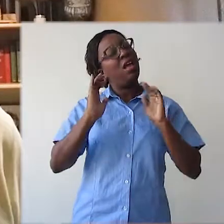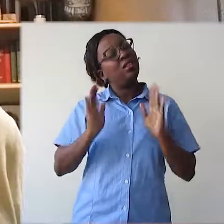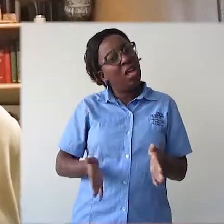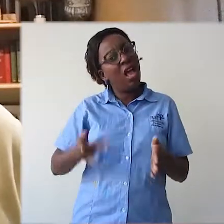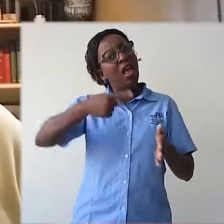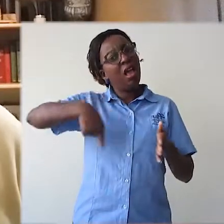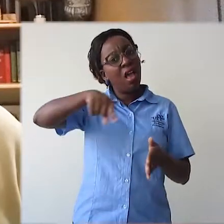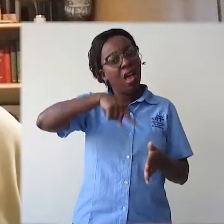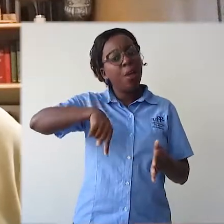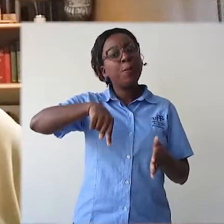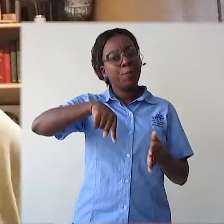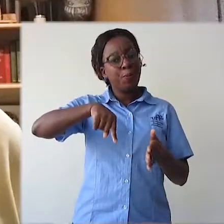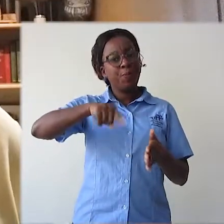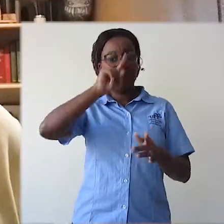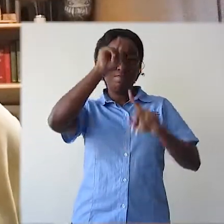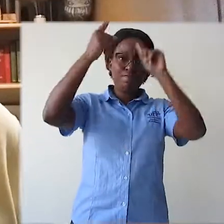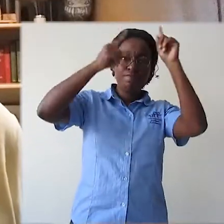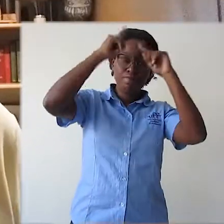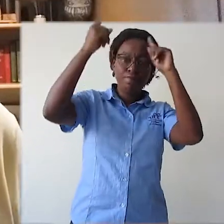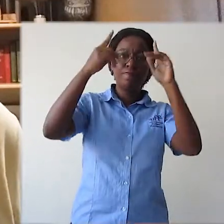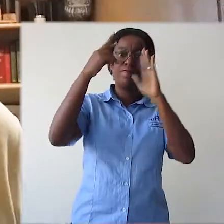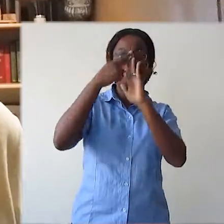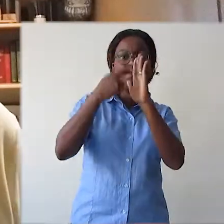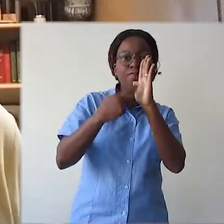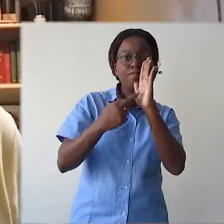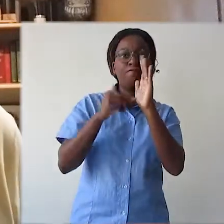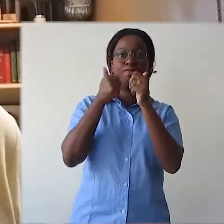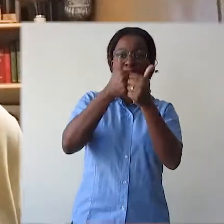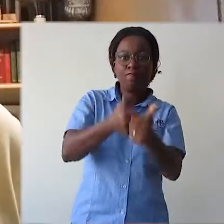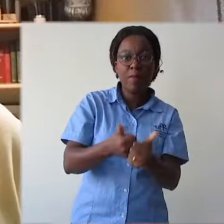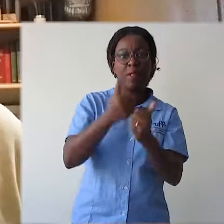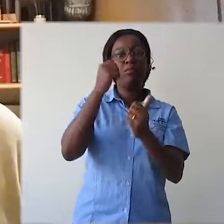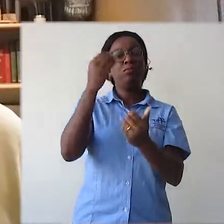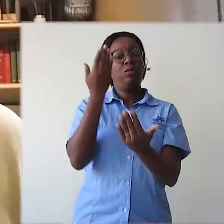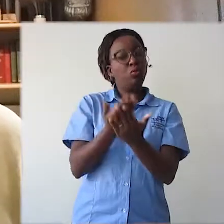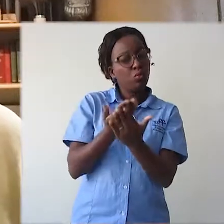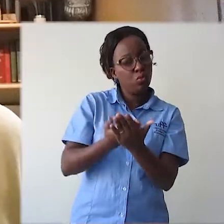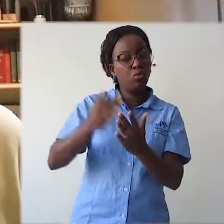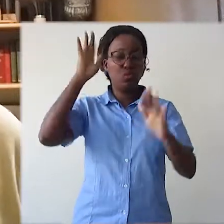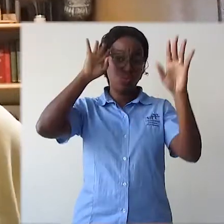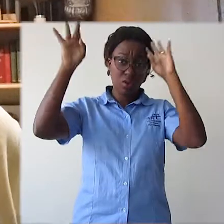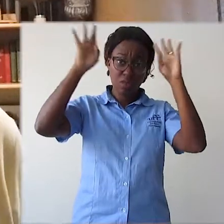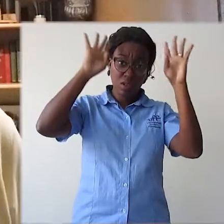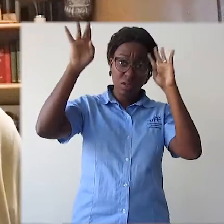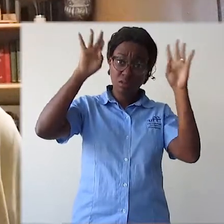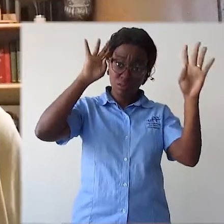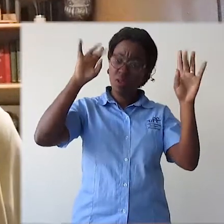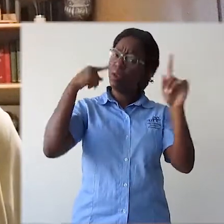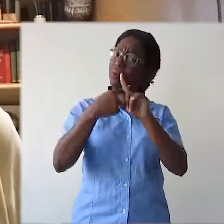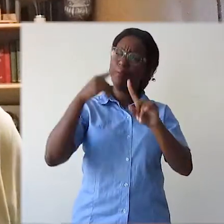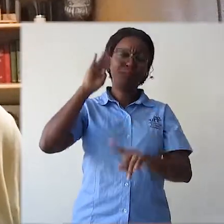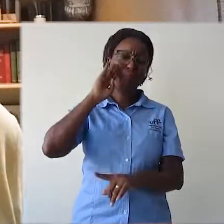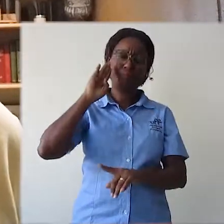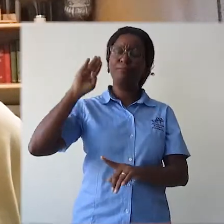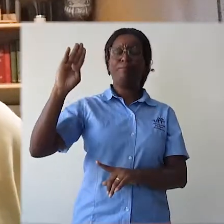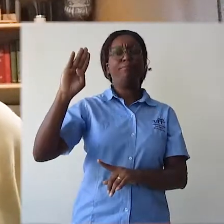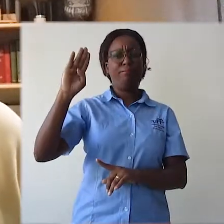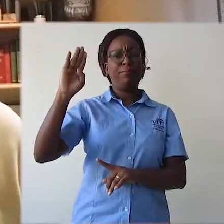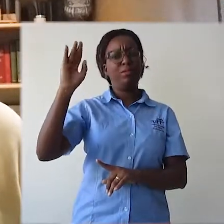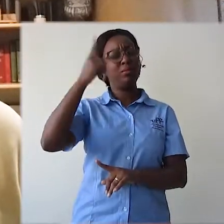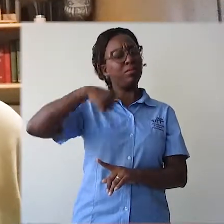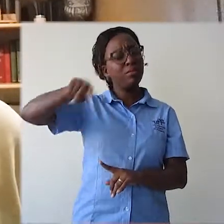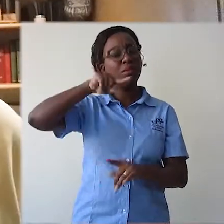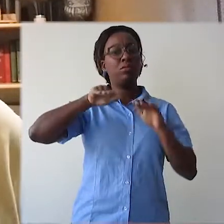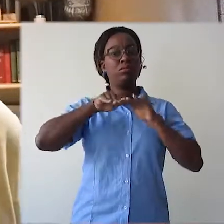já é possível a gente criar um roteiro de estudos, de reflexões, porque isso é